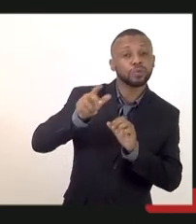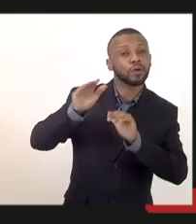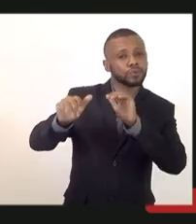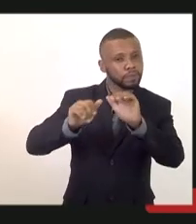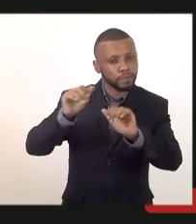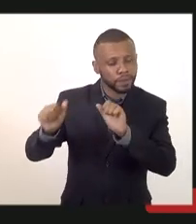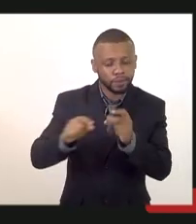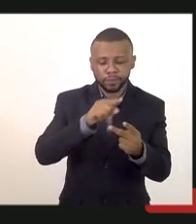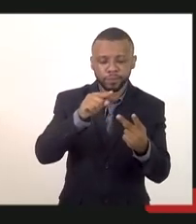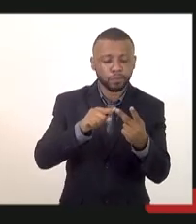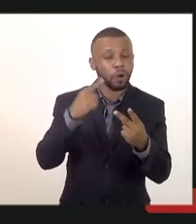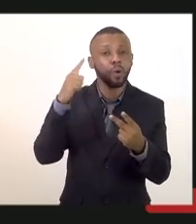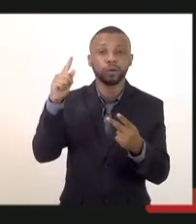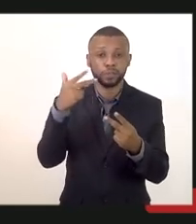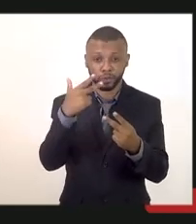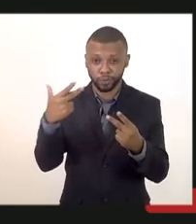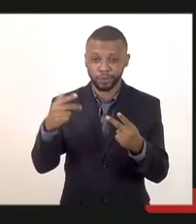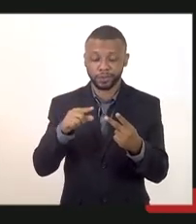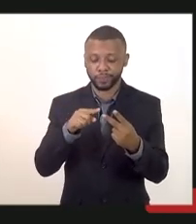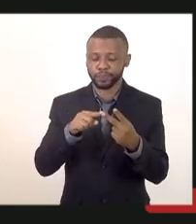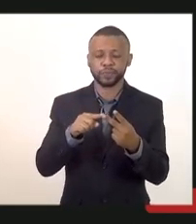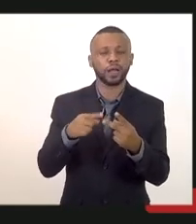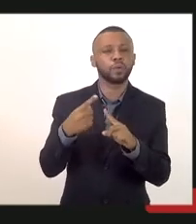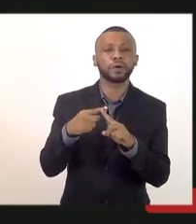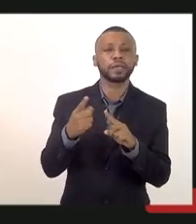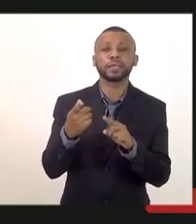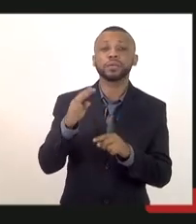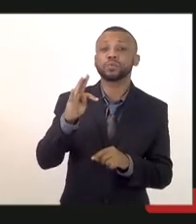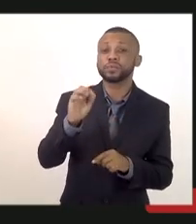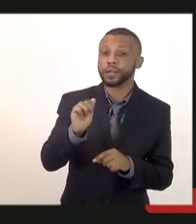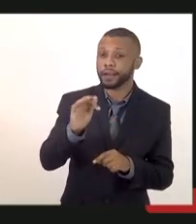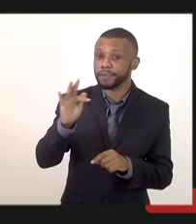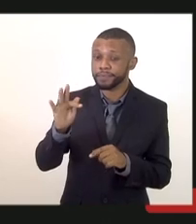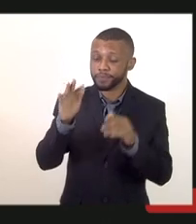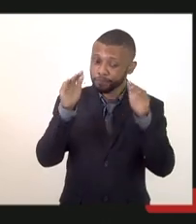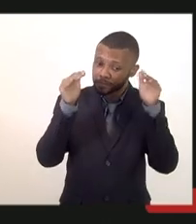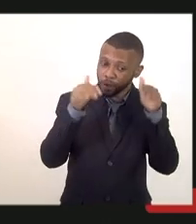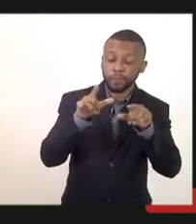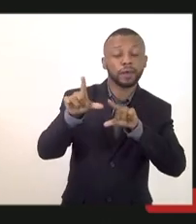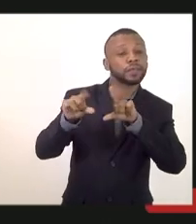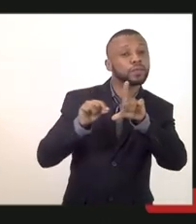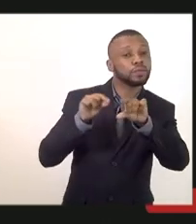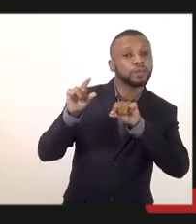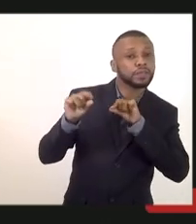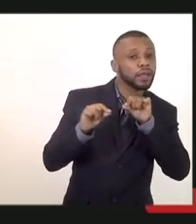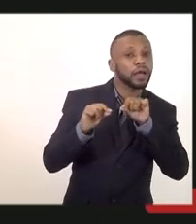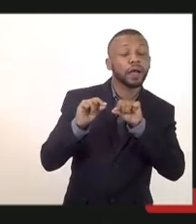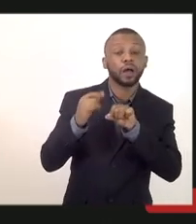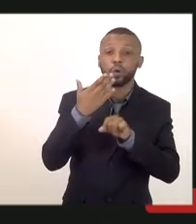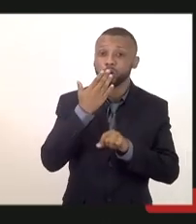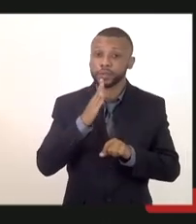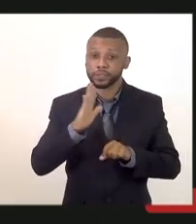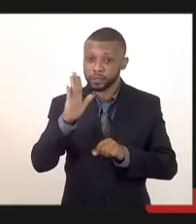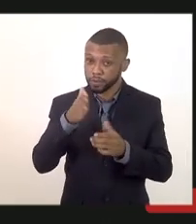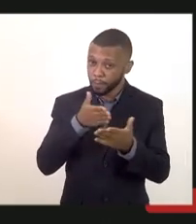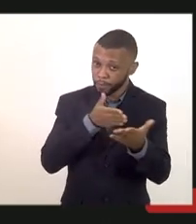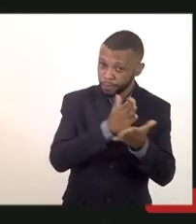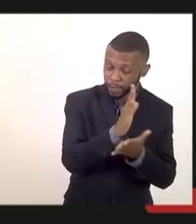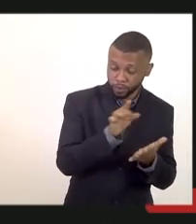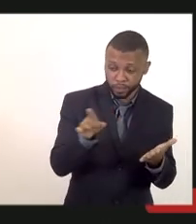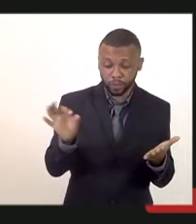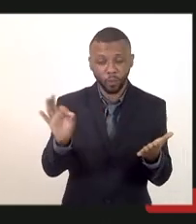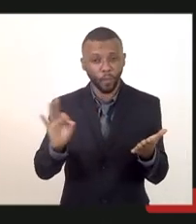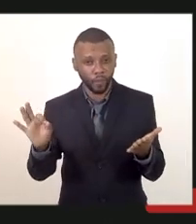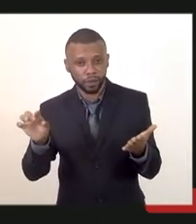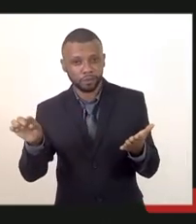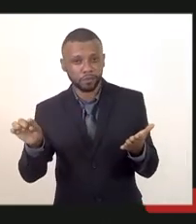outra por que não é feito um TAF pra selecionar todos os candidatos que estão aprovados dos que não estão por que? porque a gente